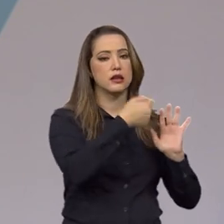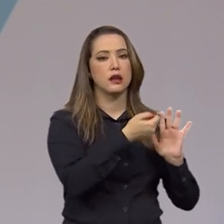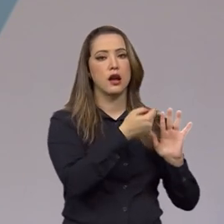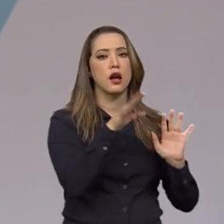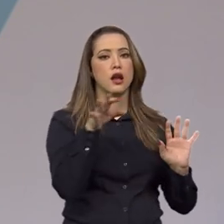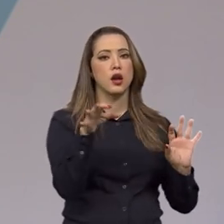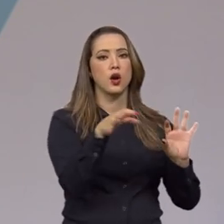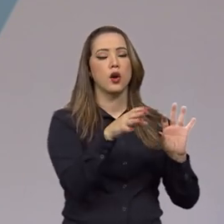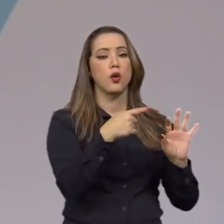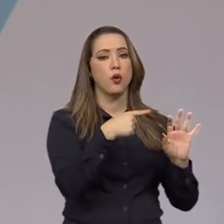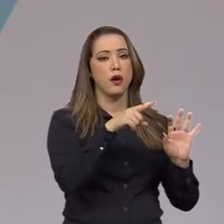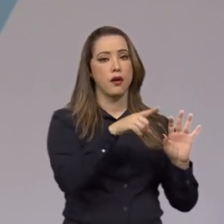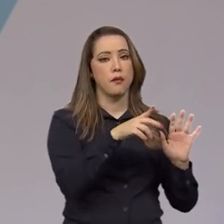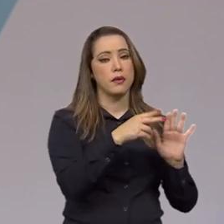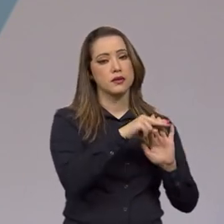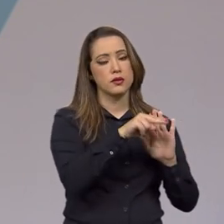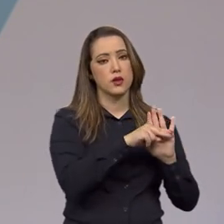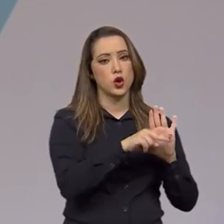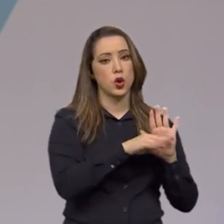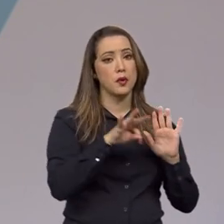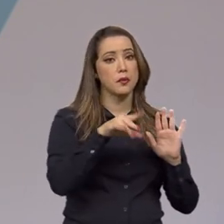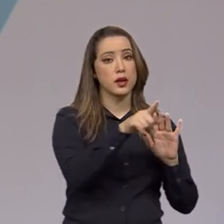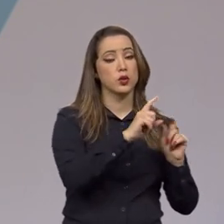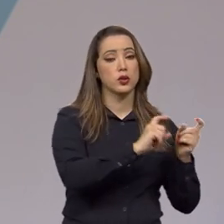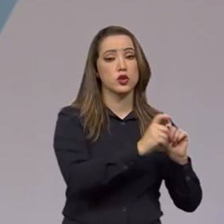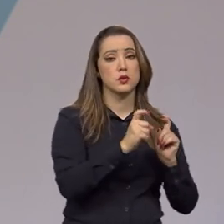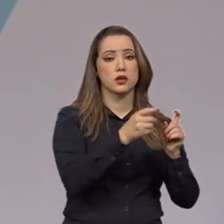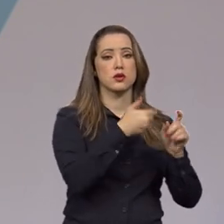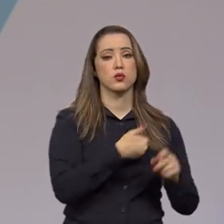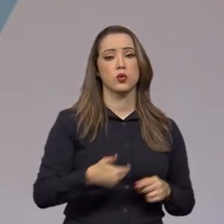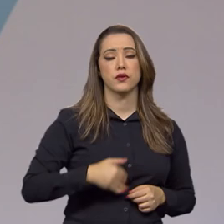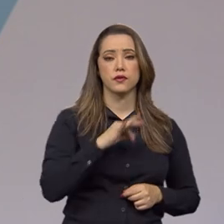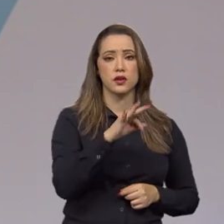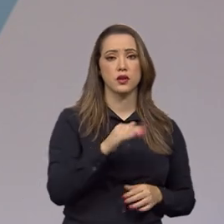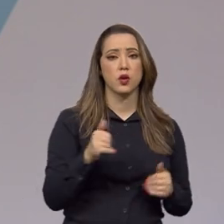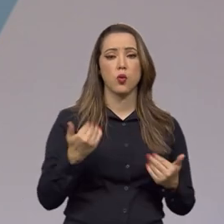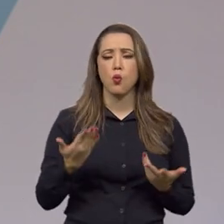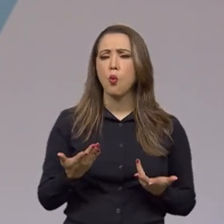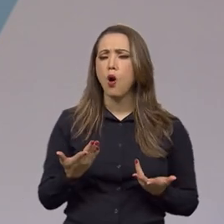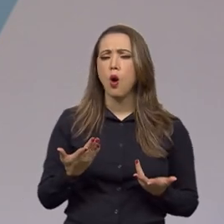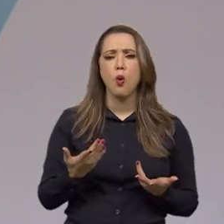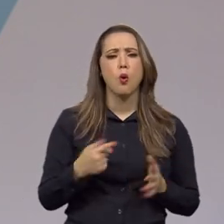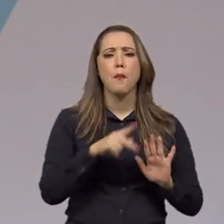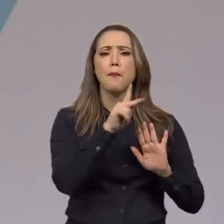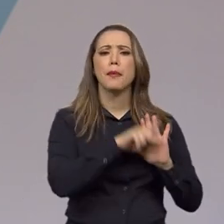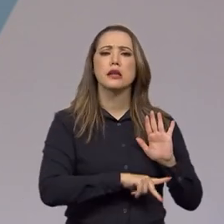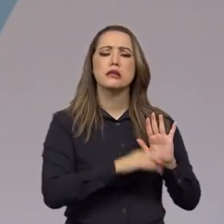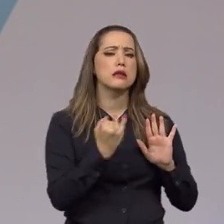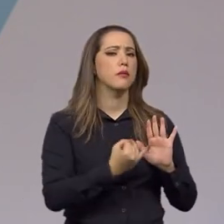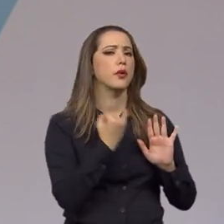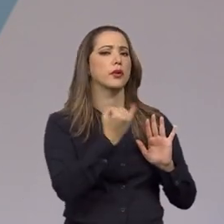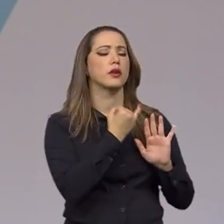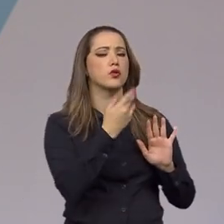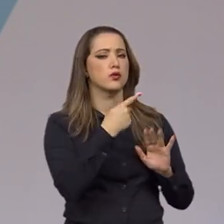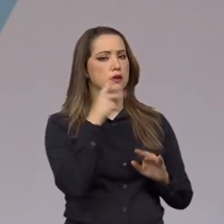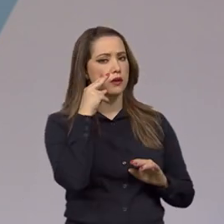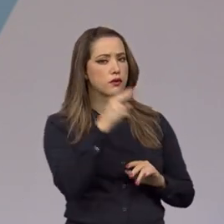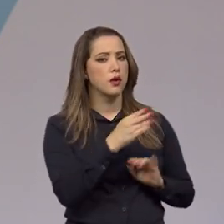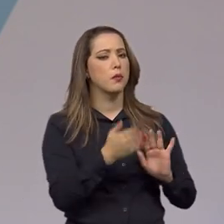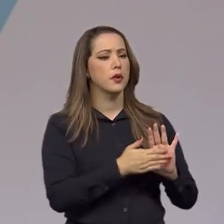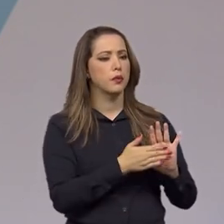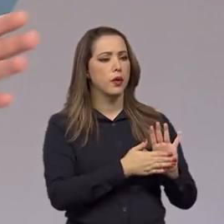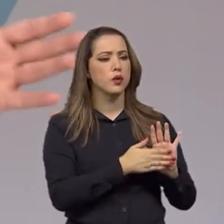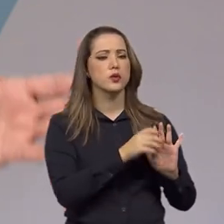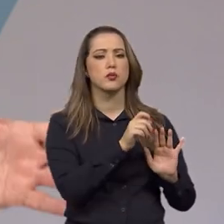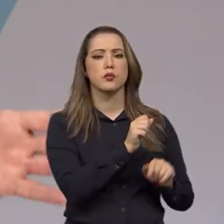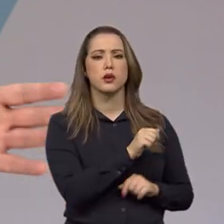do governo federal. Qual que é um parecer que o senhor poderia destacar, que foi um parecer interessante proposto pela